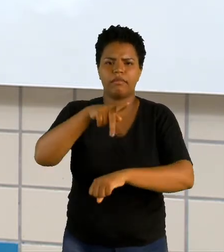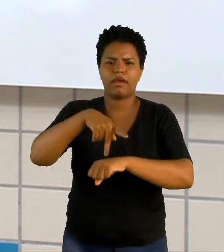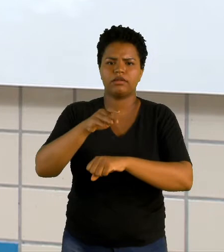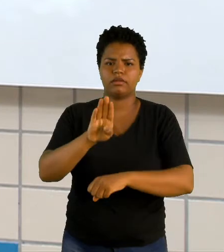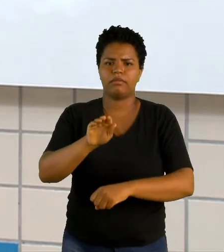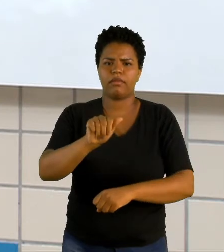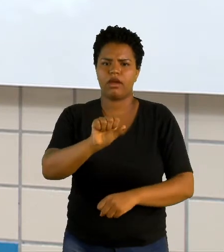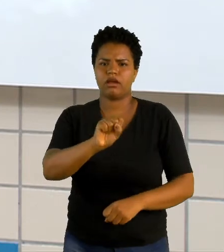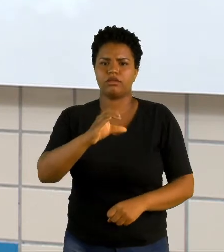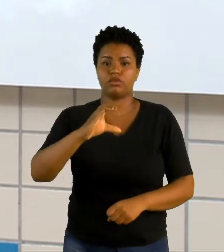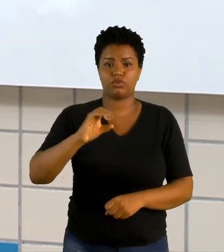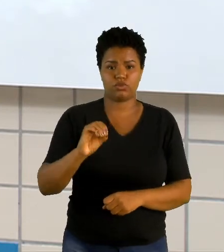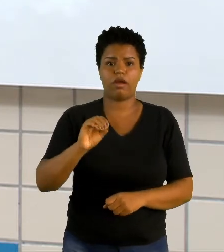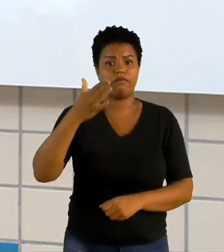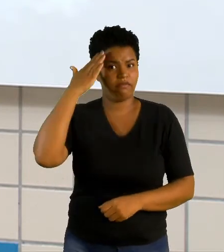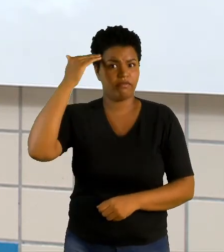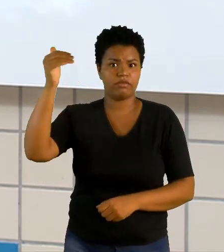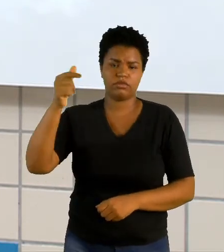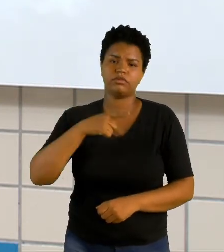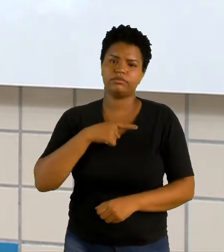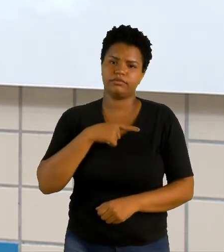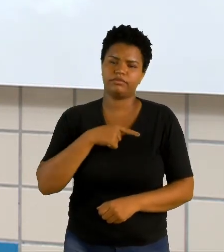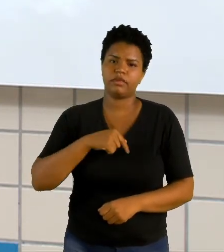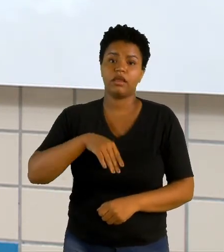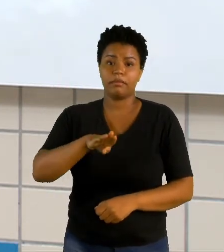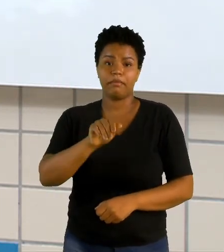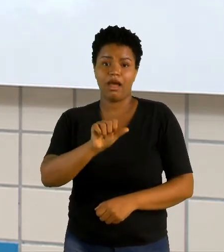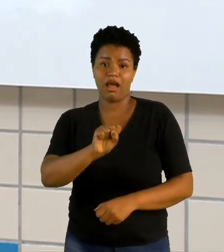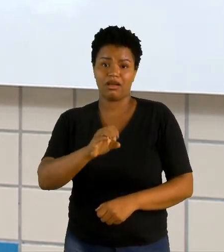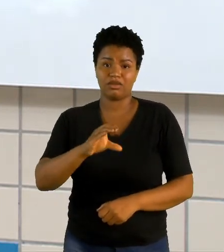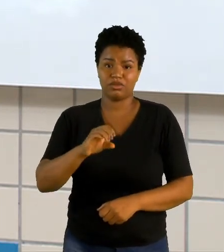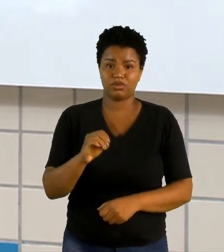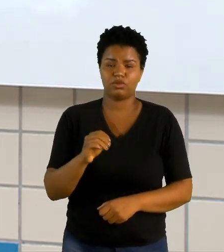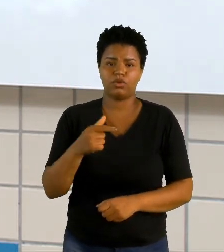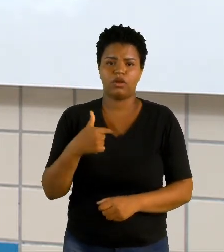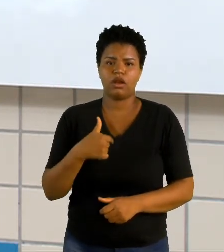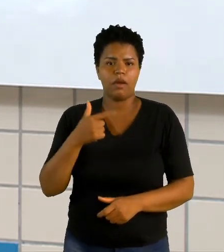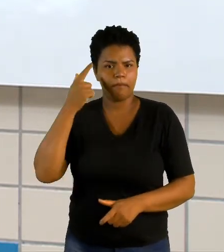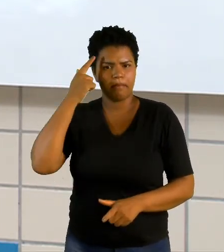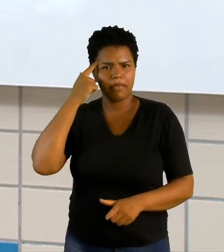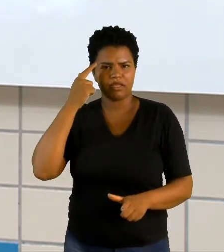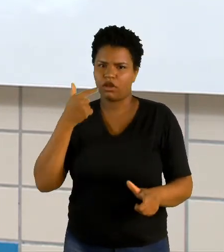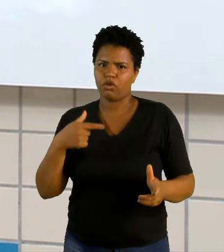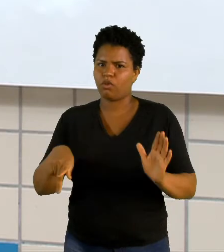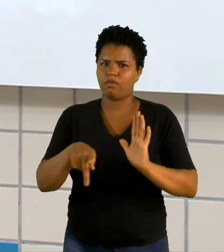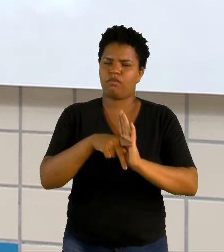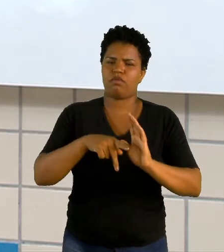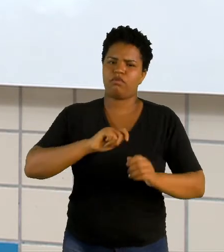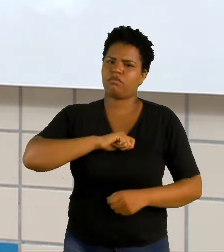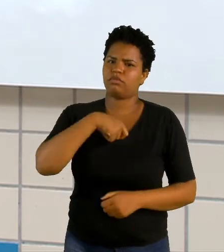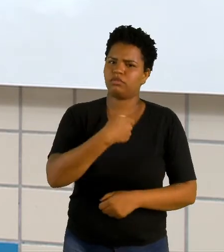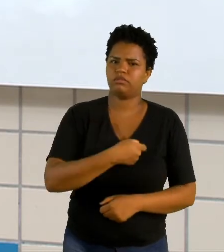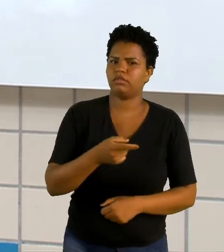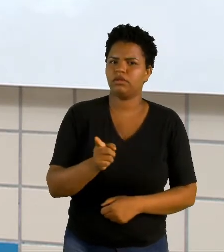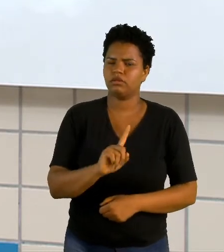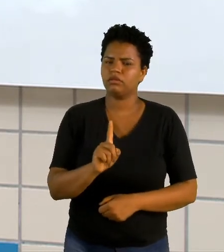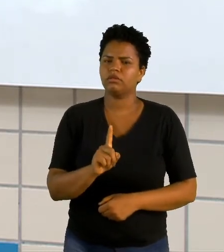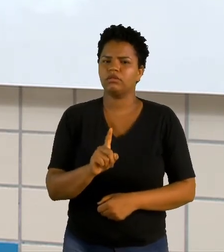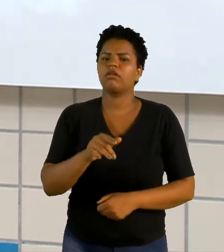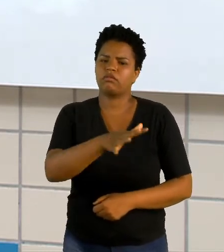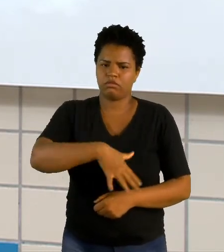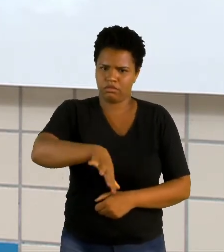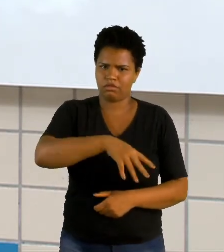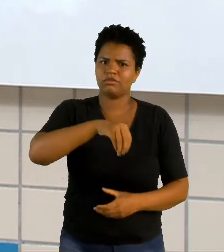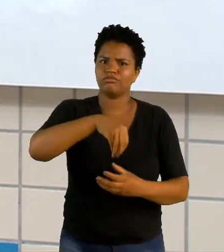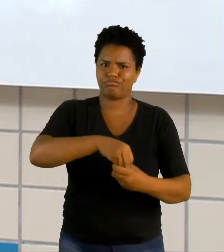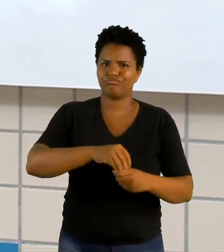famosos que tem. O País Básco, ele não se identifica enquanto pertencente à Espanha, né? Que eles estão na região da Espanha